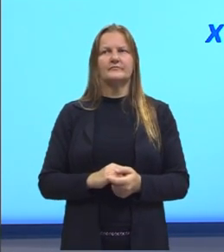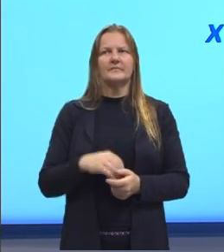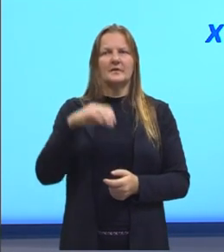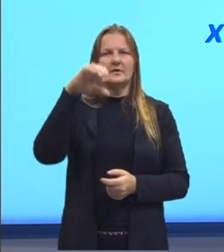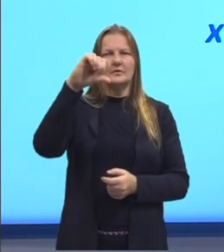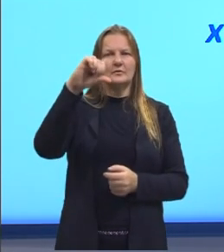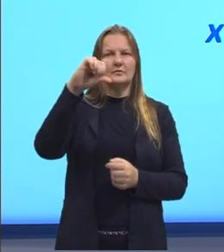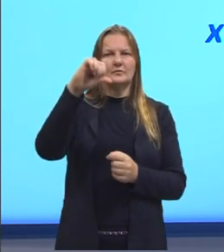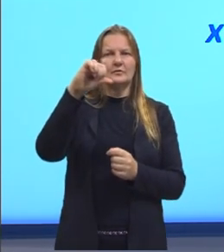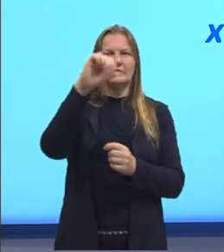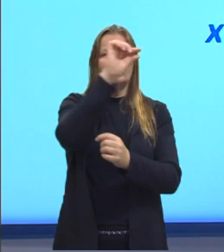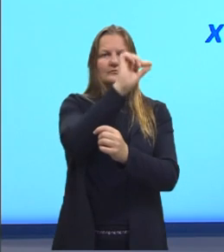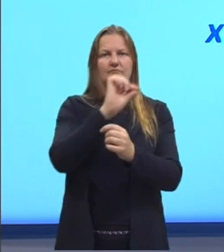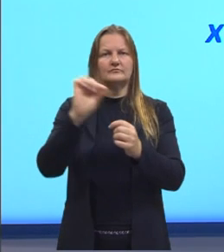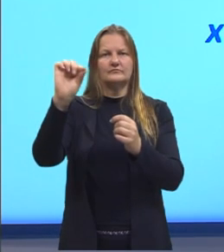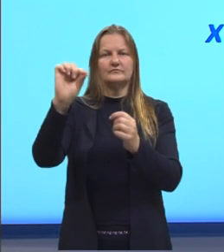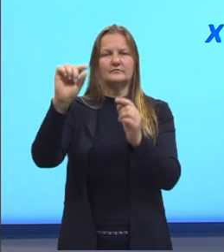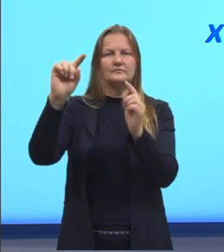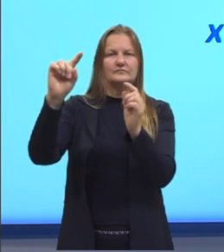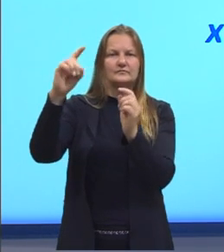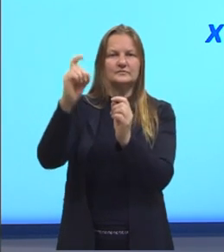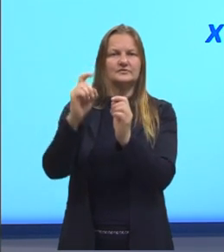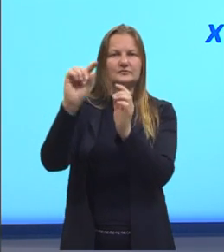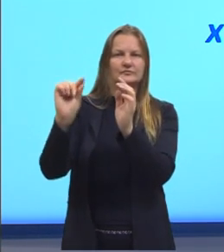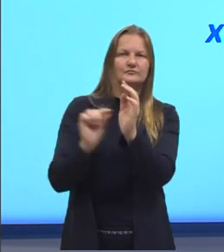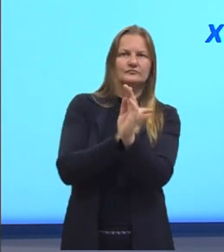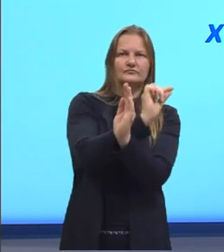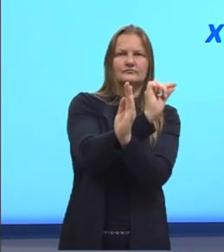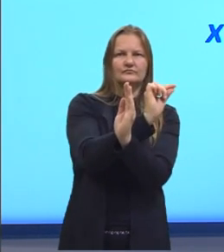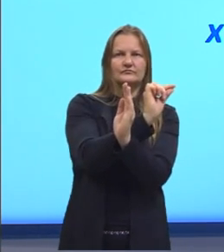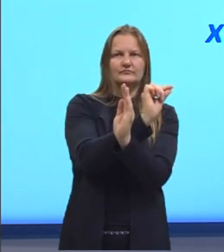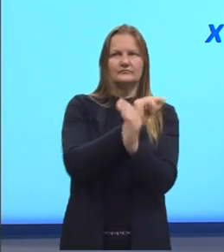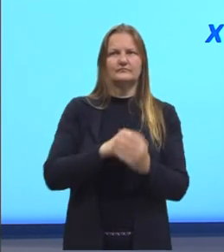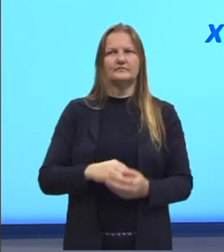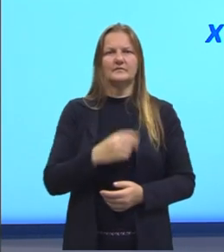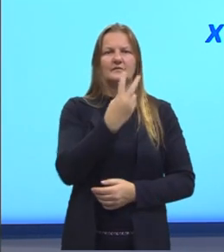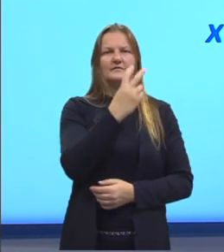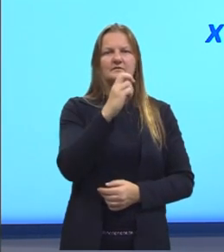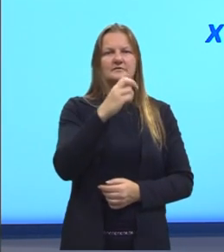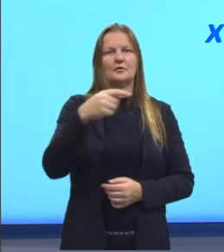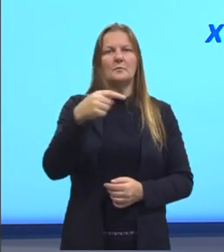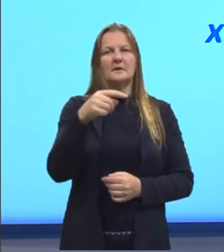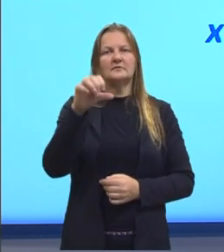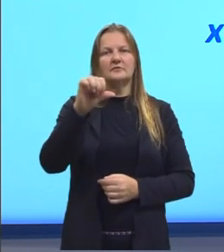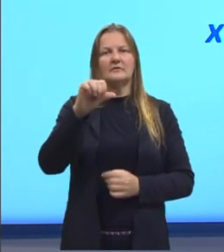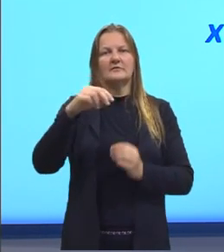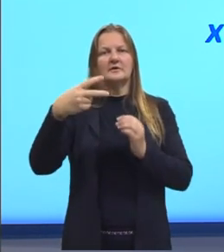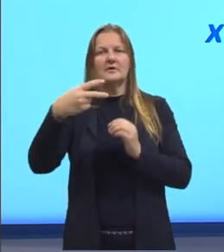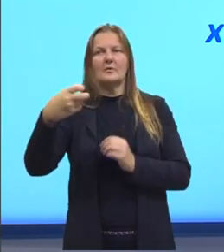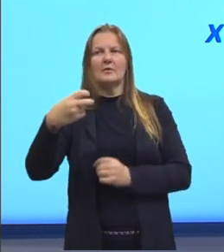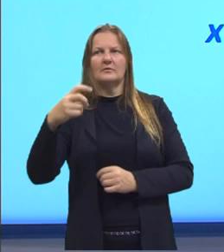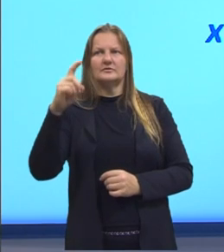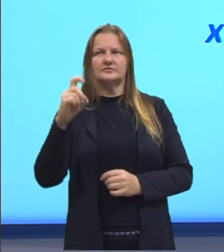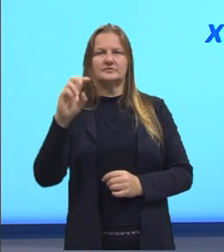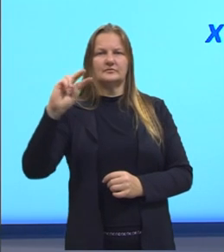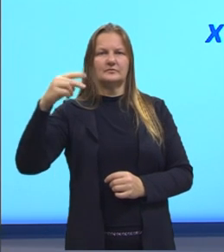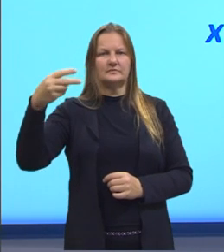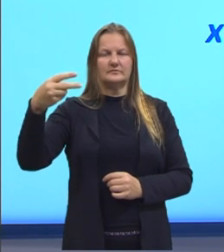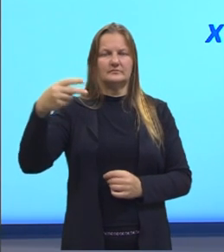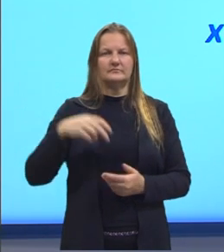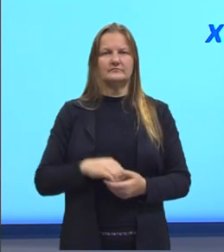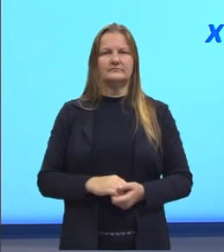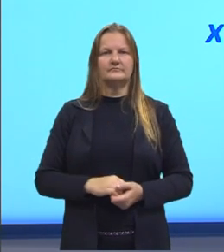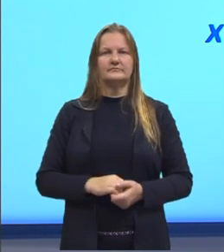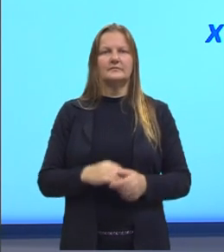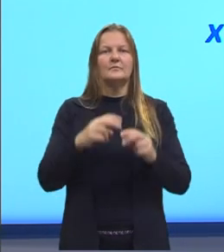nós levamos ele lá para o outro lado da igualdade 25 menos 9 é igual a X ao quadrado